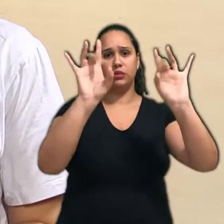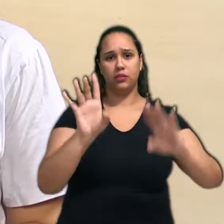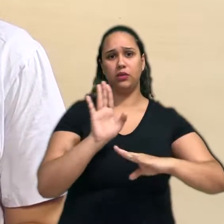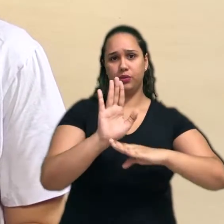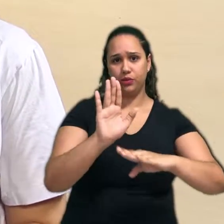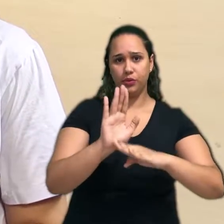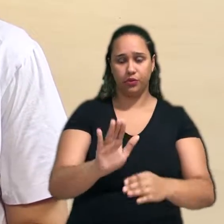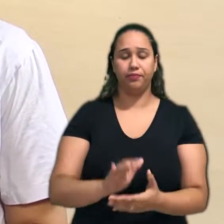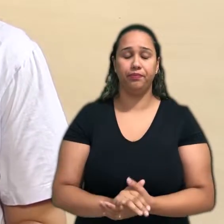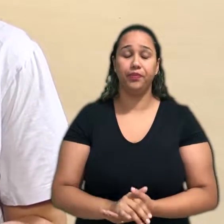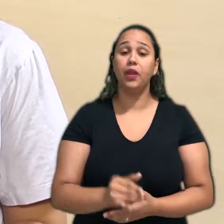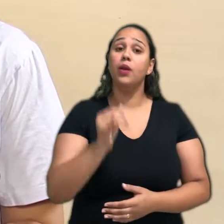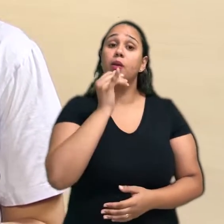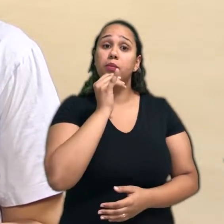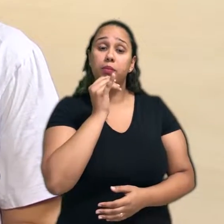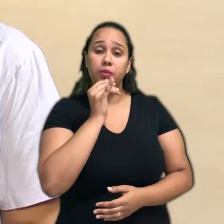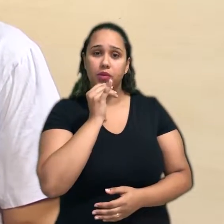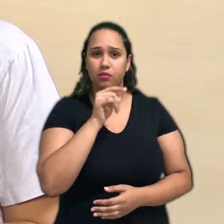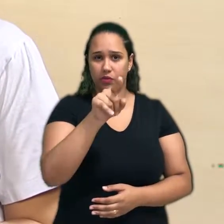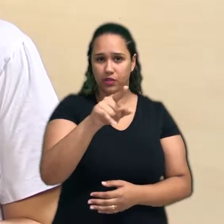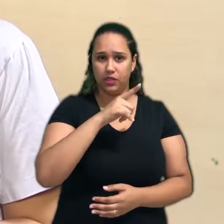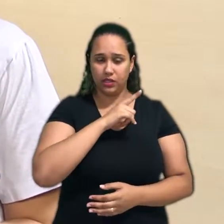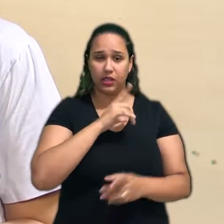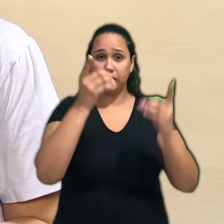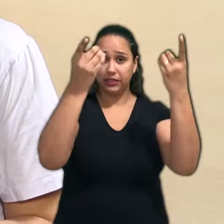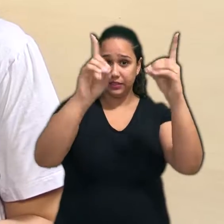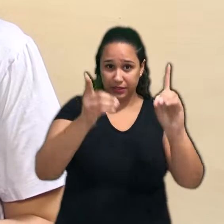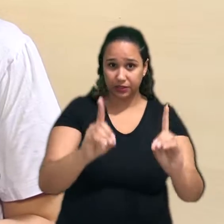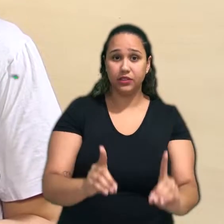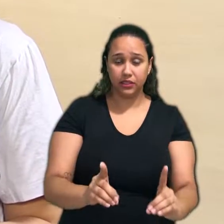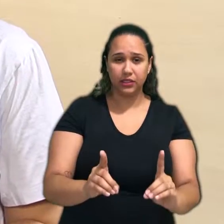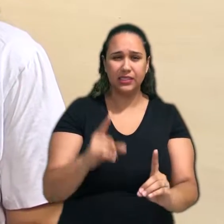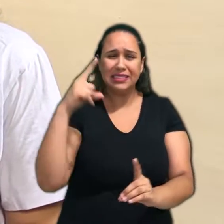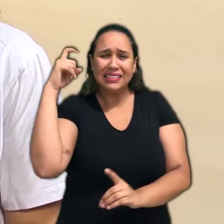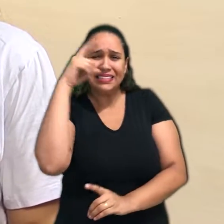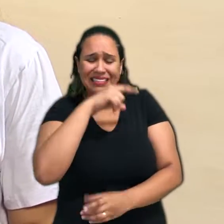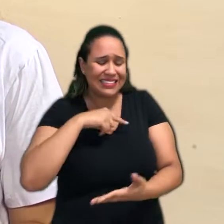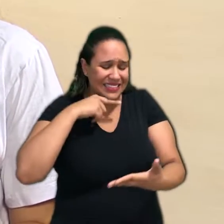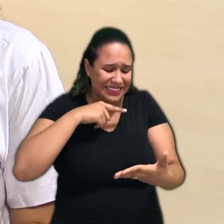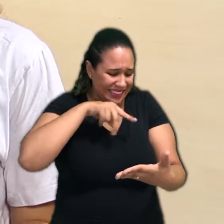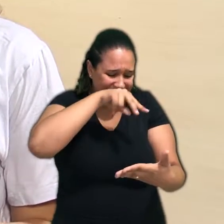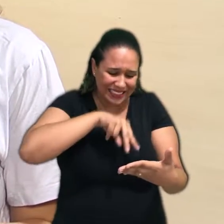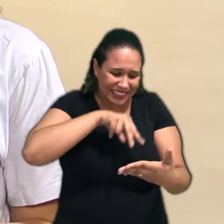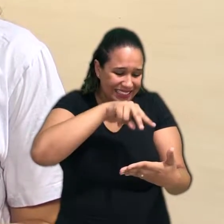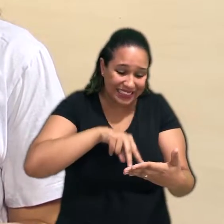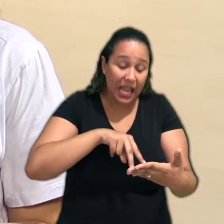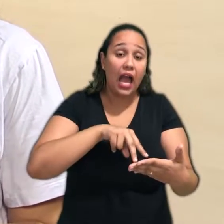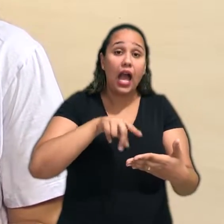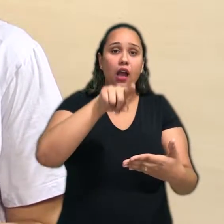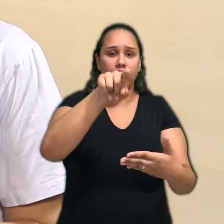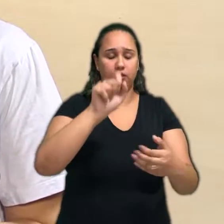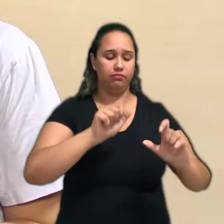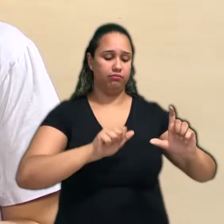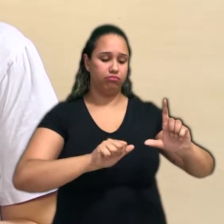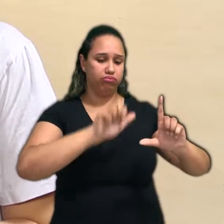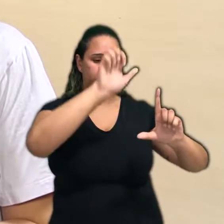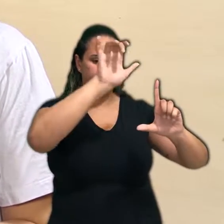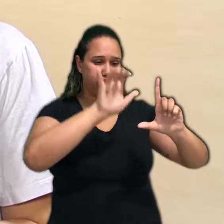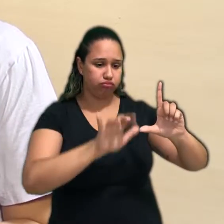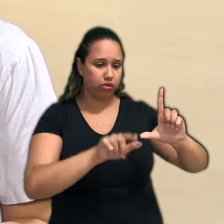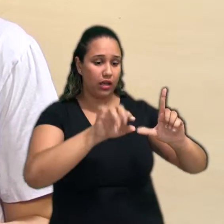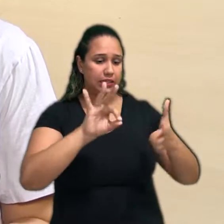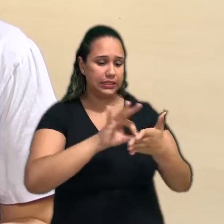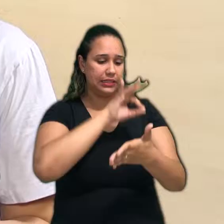se você possui alguma deficiência ou necessidade específica que dificulta a leitura na hora da sua prova, você pode solicitar, através da